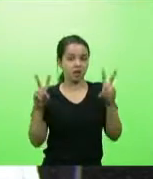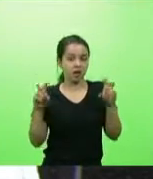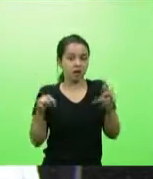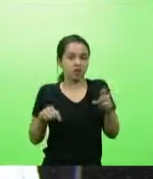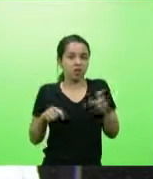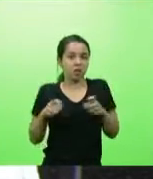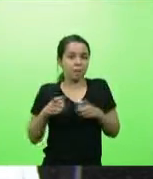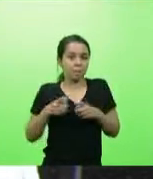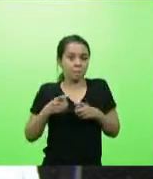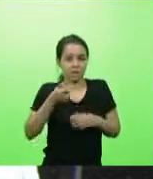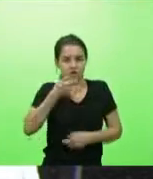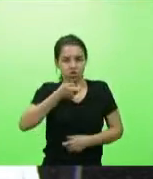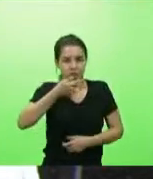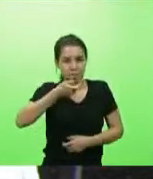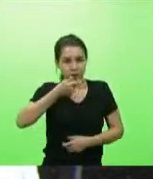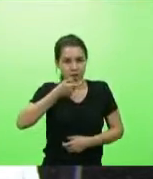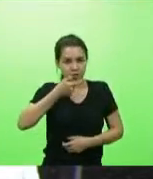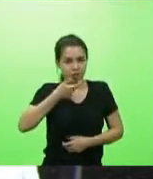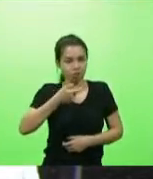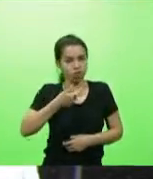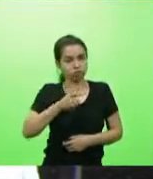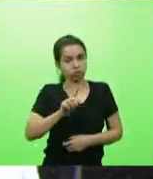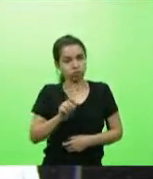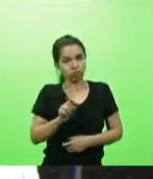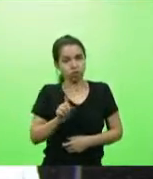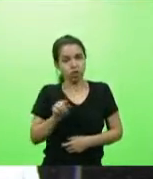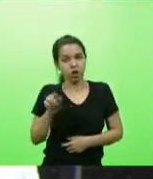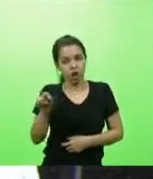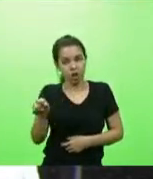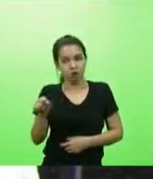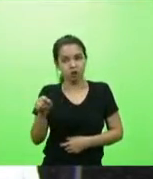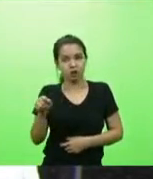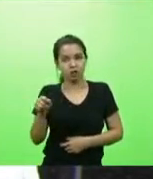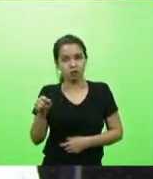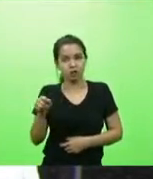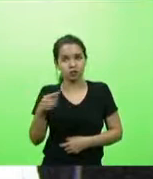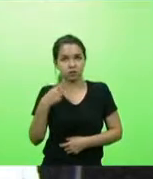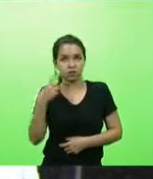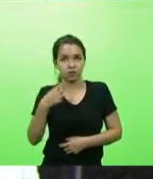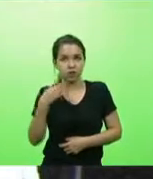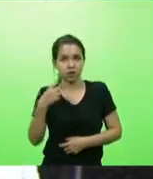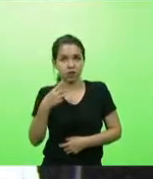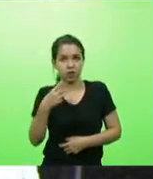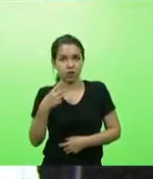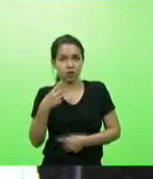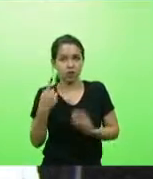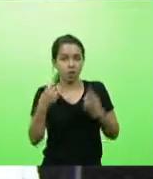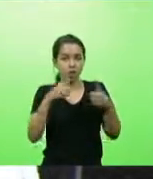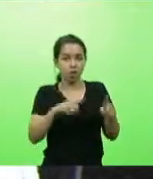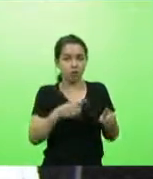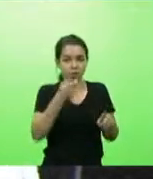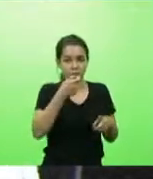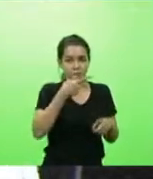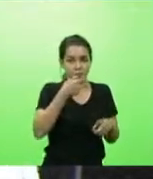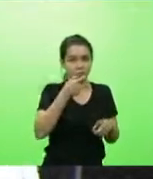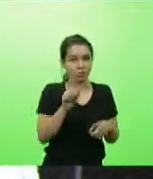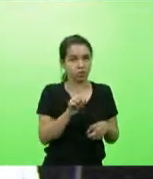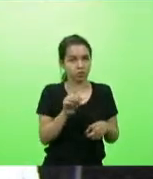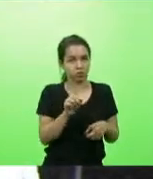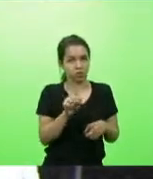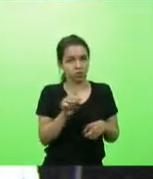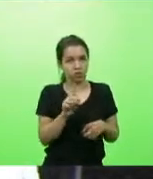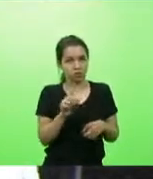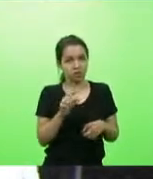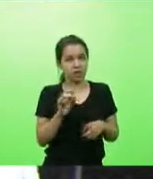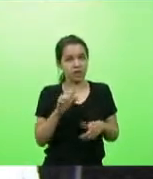que eu falei, o deputado opositor ao medicamento por questões políticas já veio atacando. Eu nem falei em medicamento, falei em tratamento